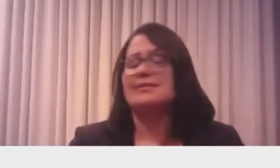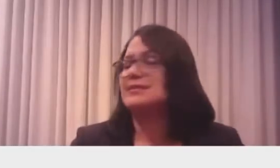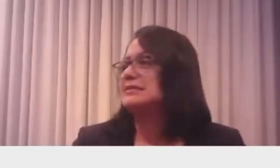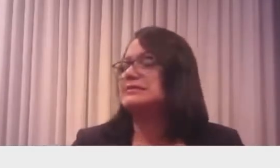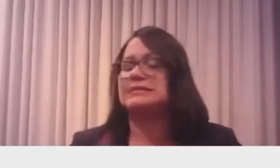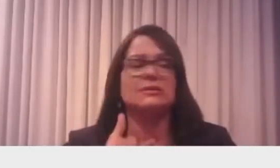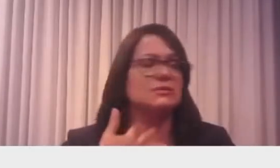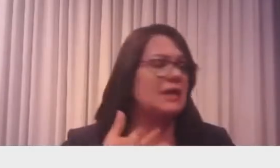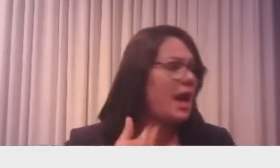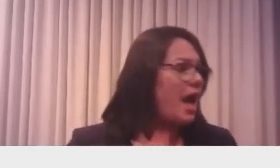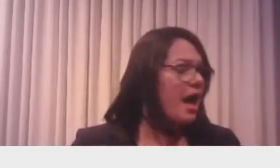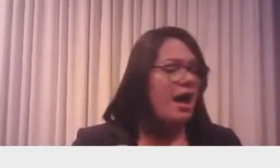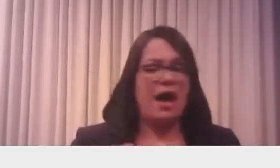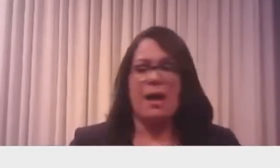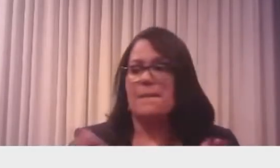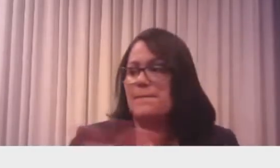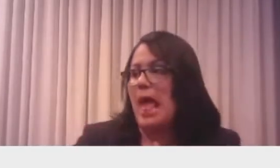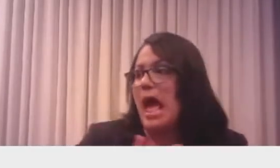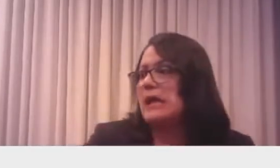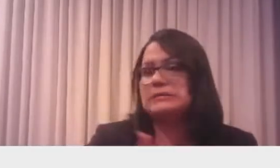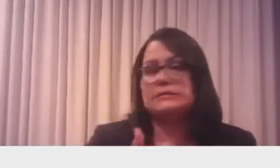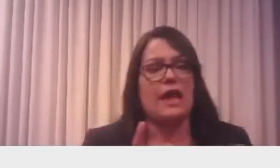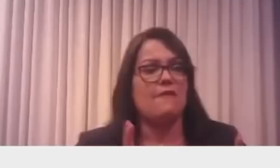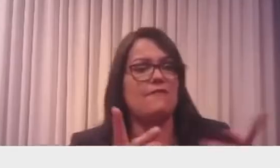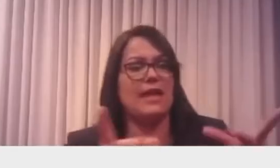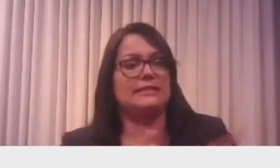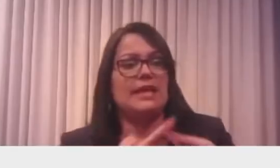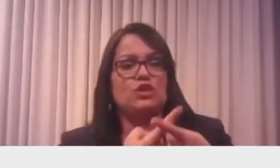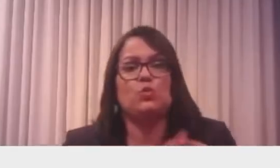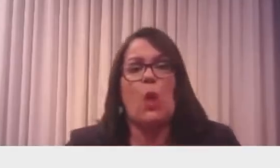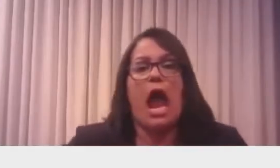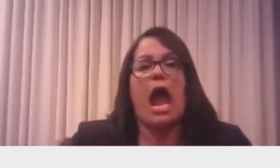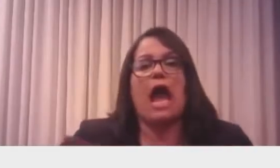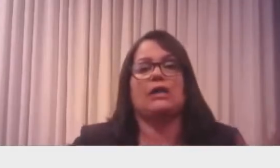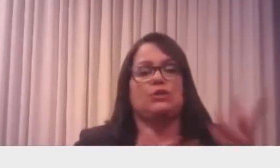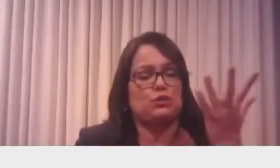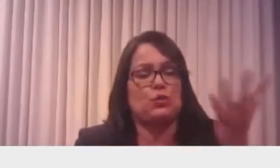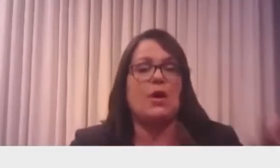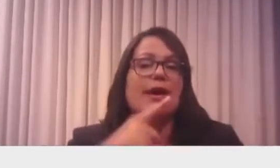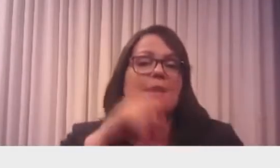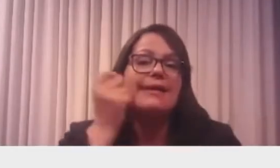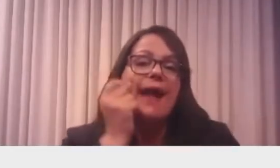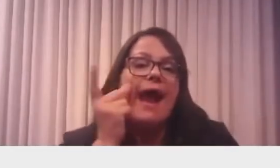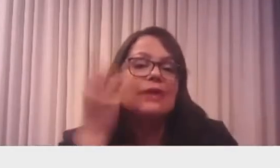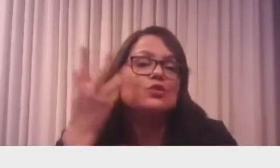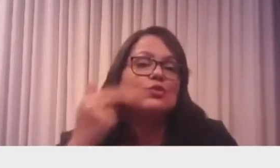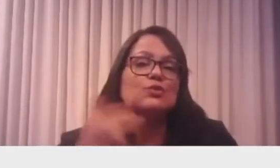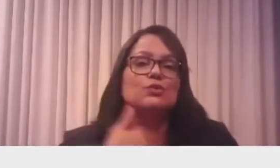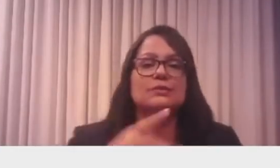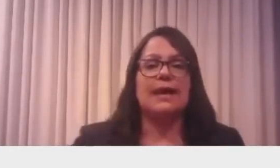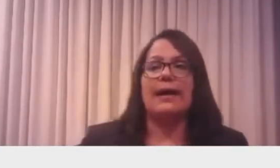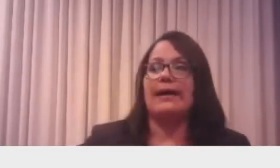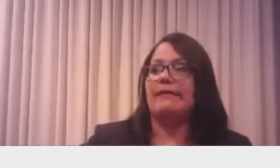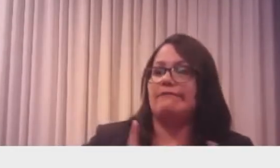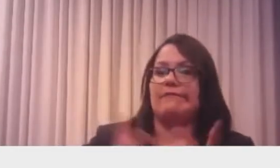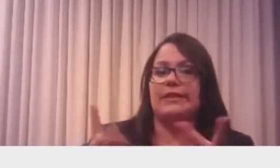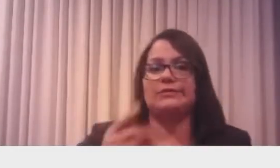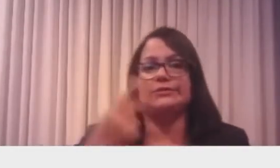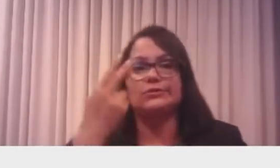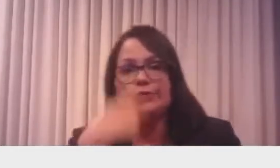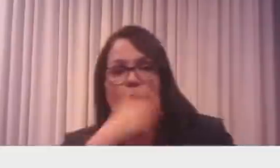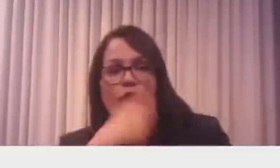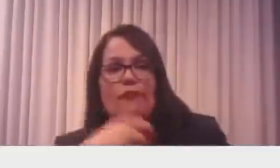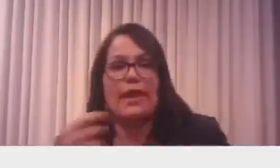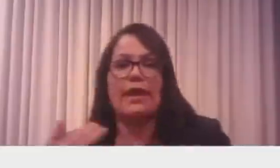vendia churrasquinha de gato, não podia vender sorvete na arquibancada porque não tinha torcida no campo de